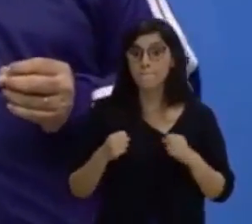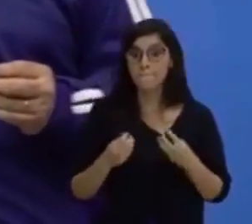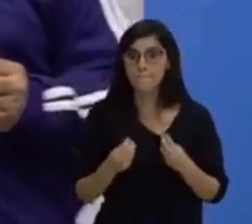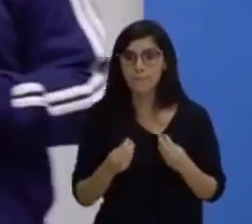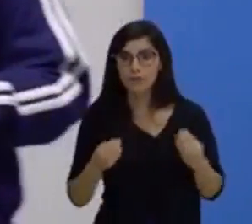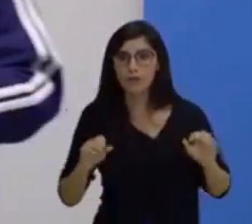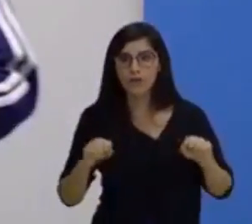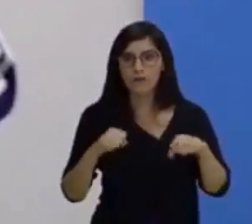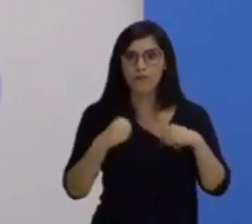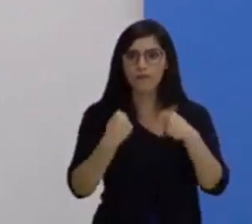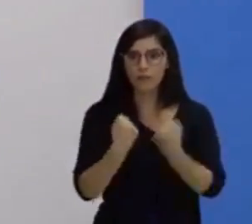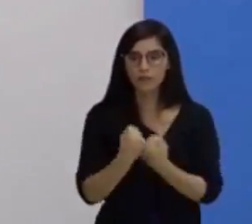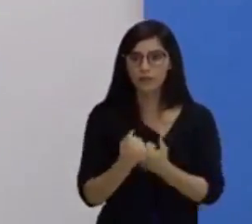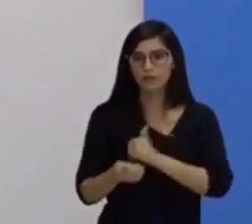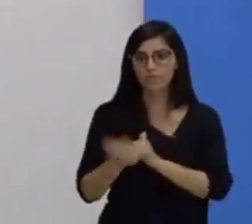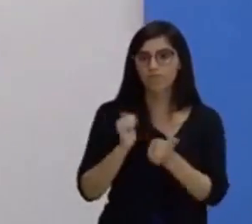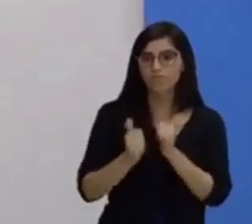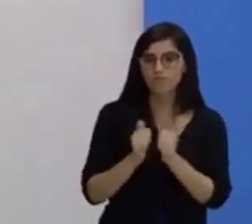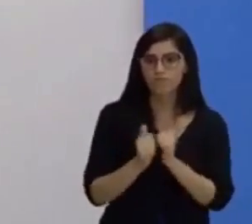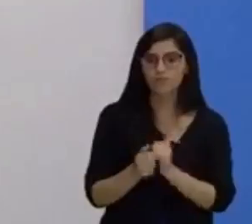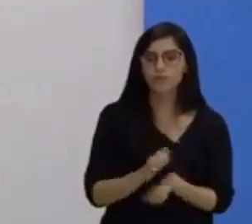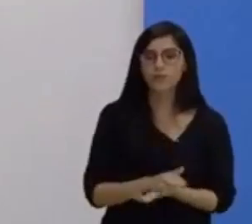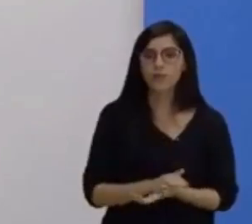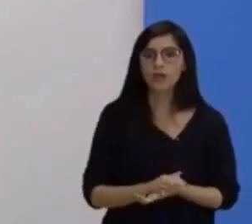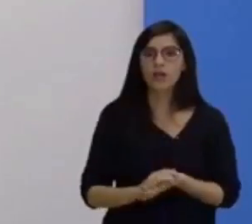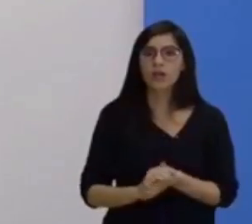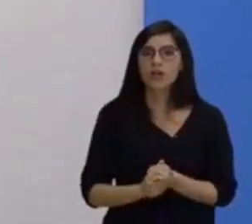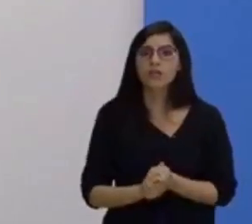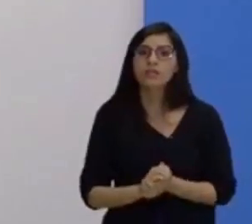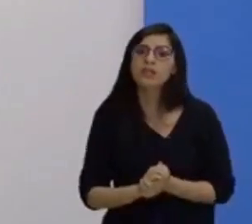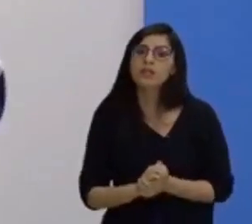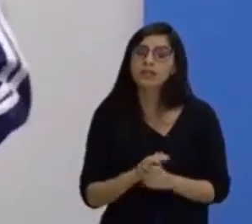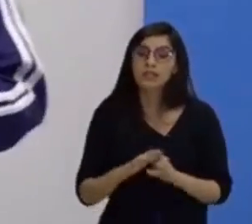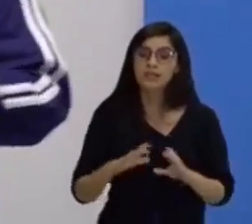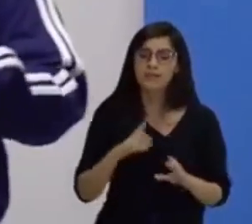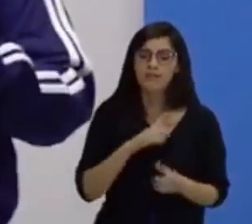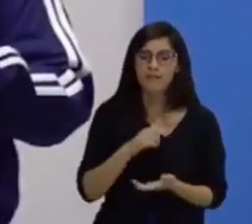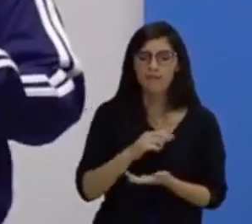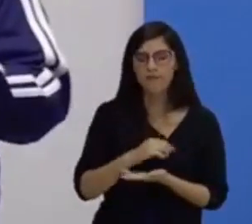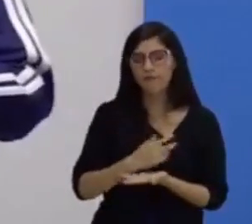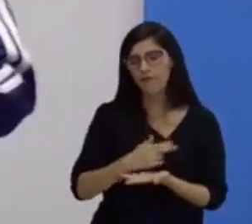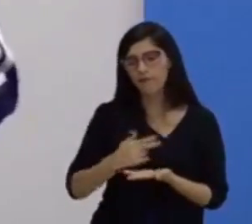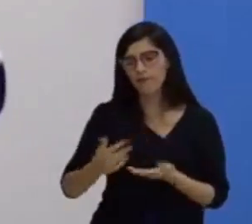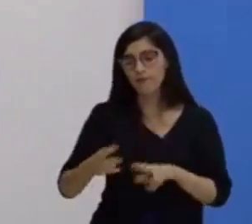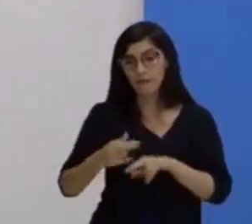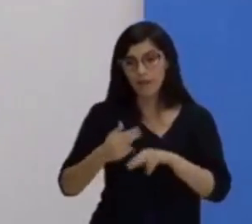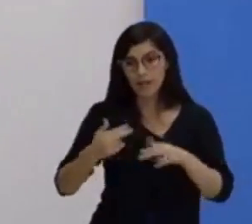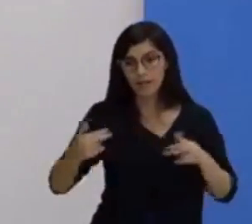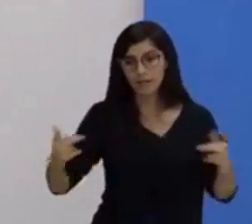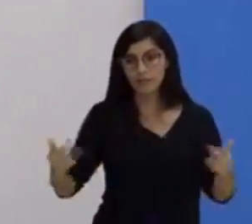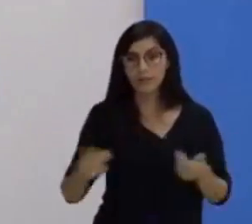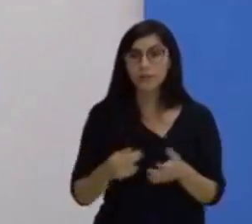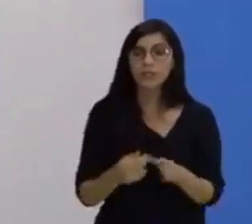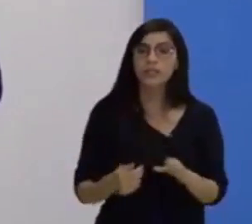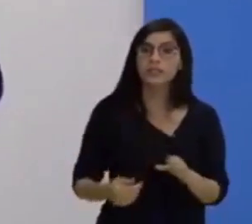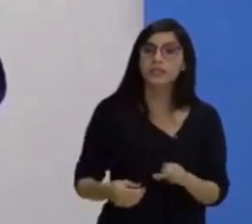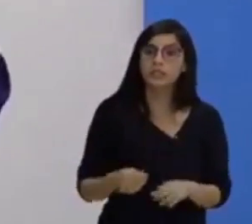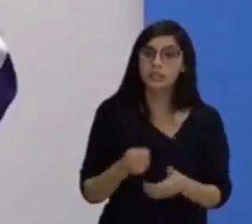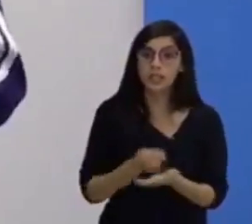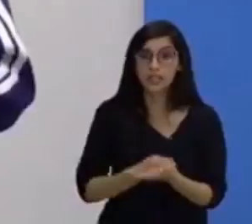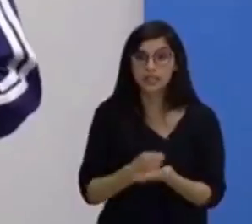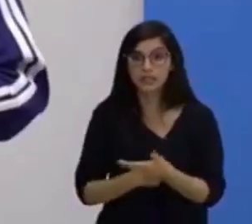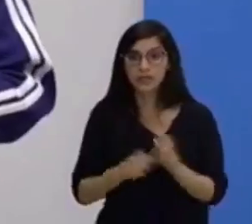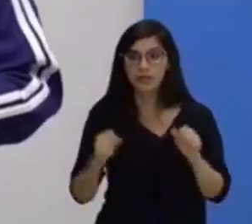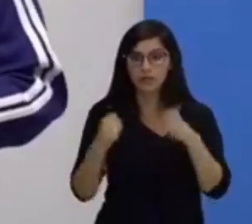trabalhar a força, ou melhor, de classificar a força. Você viu aí que nós temos umas formas diferentes de